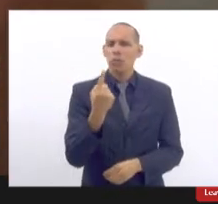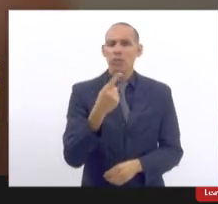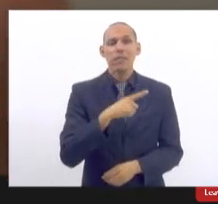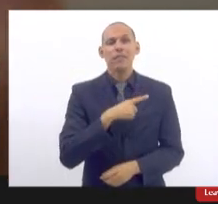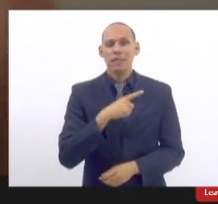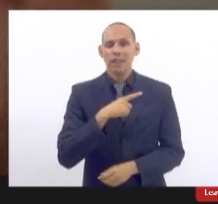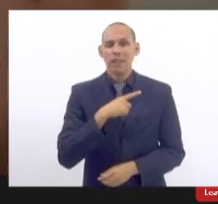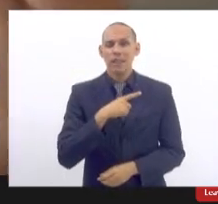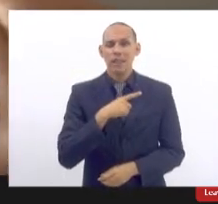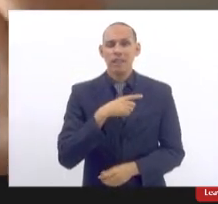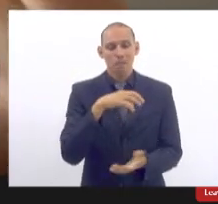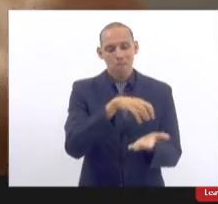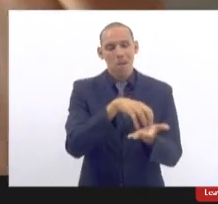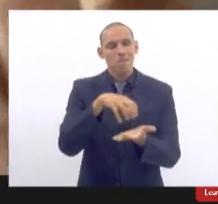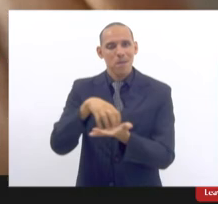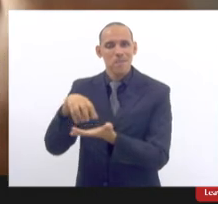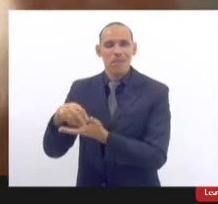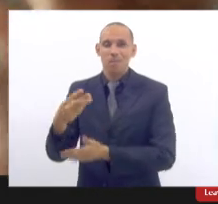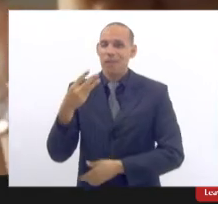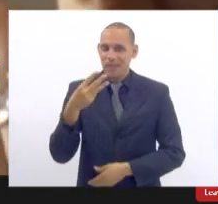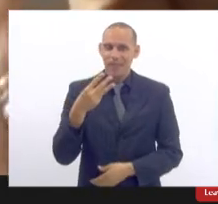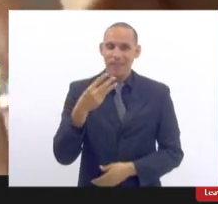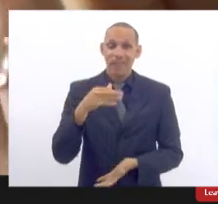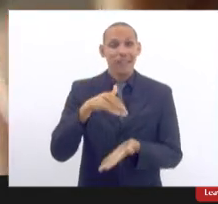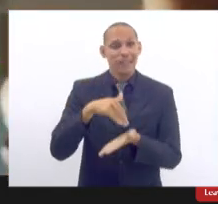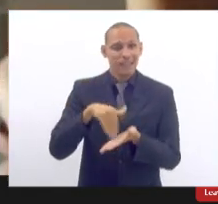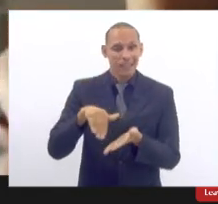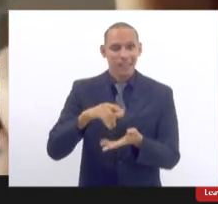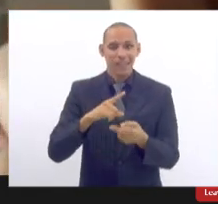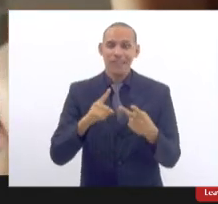possui os três equipamentos secretaria